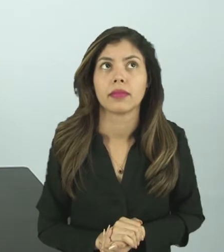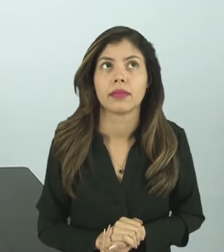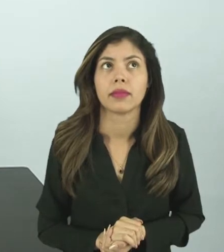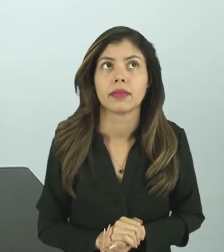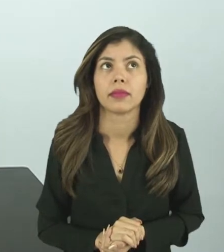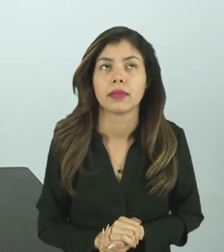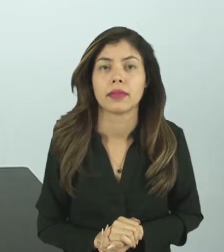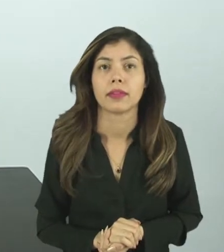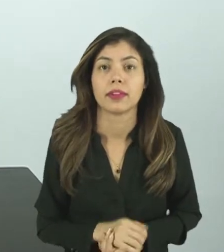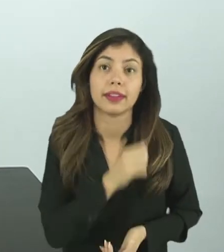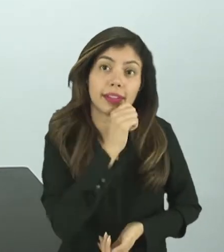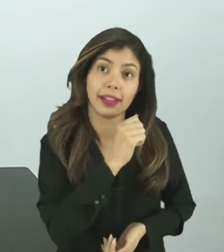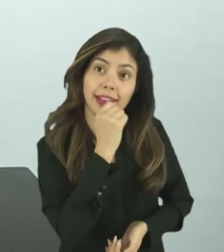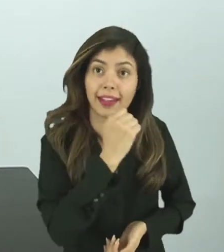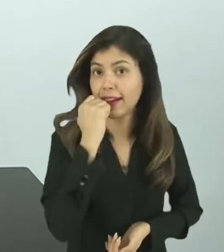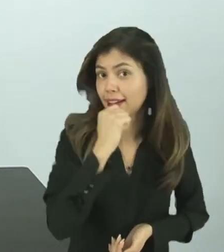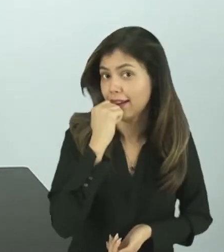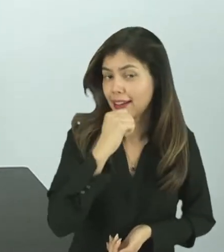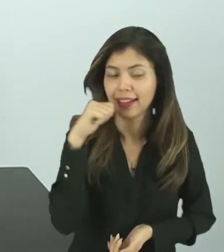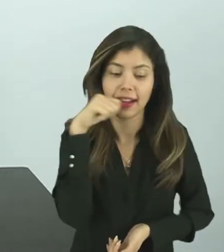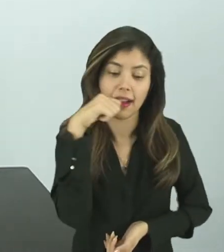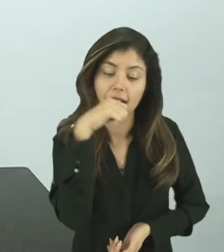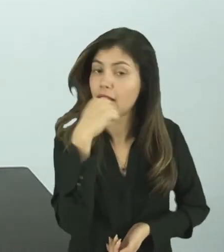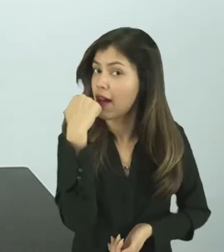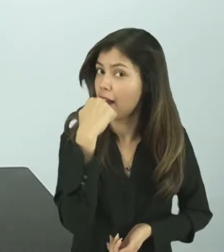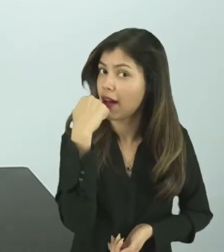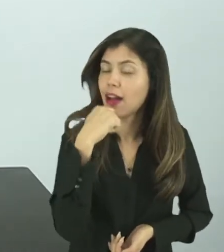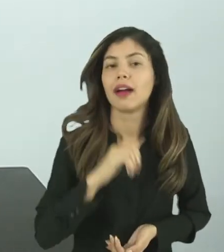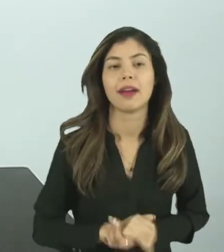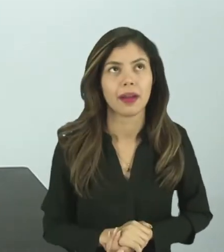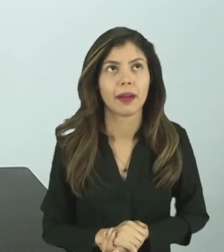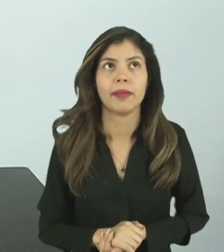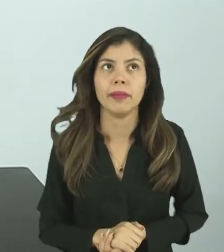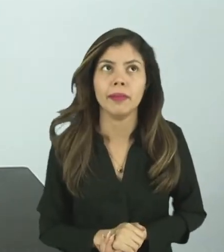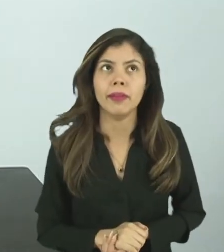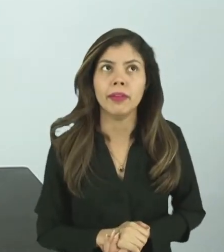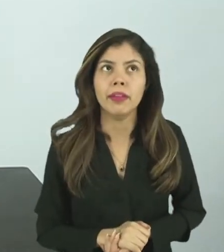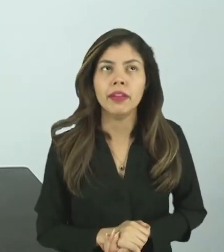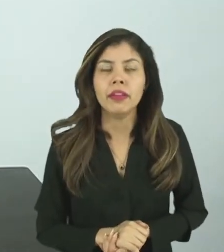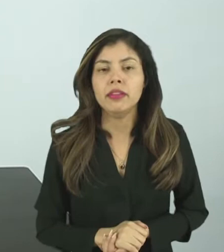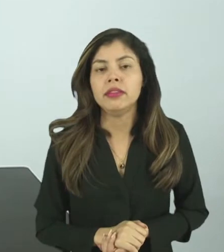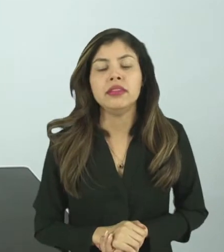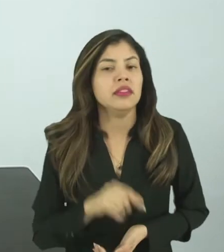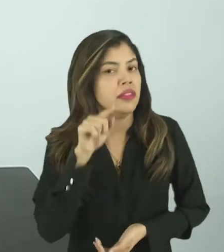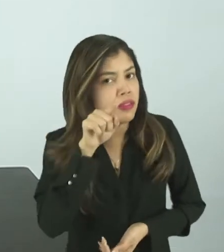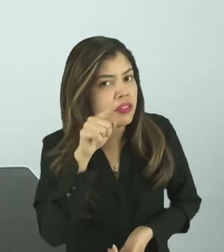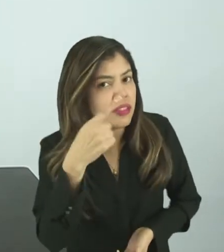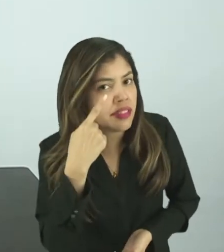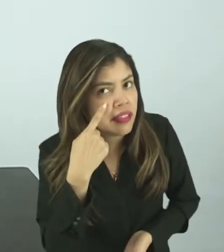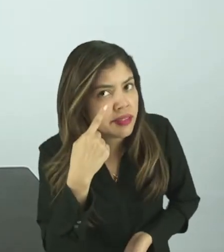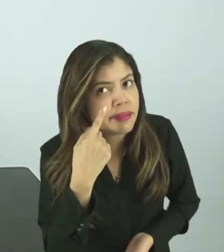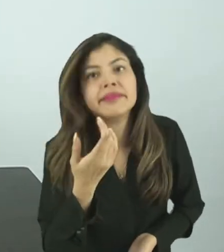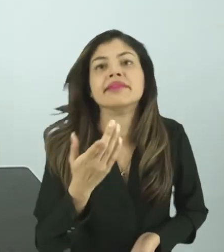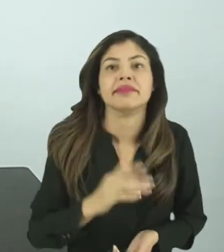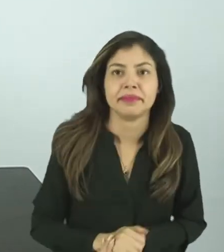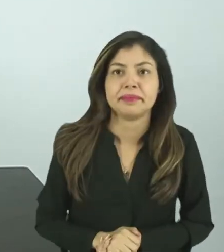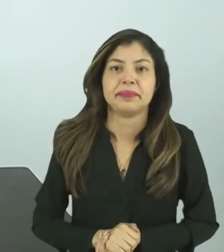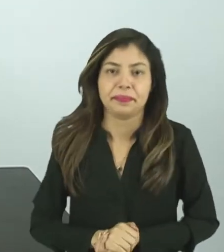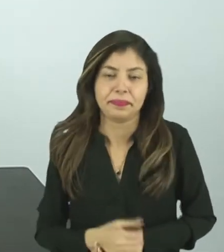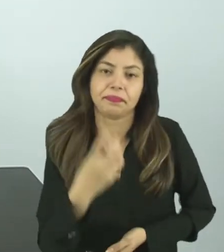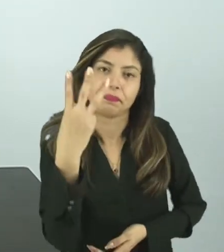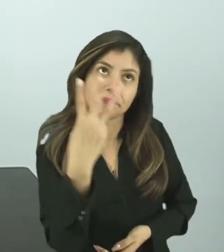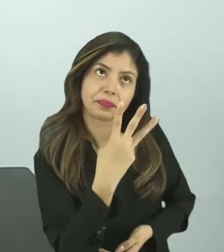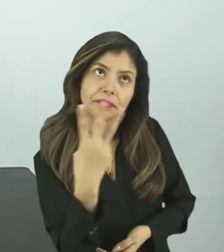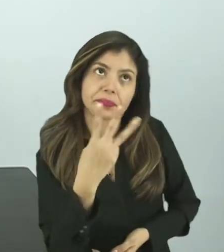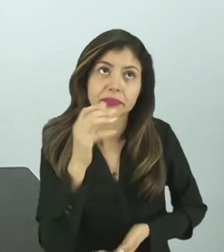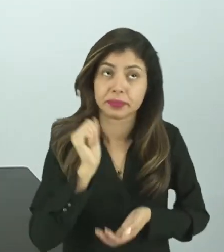Vocês escovam os dentes. Vou colocar aqui. Então, já tem três